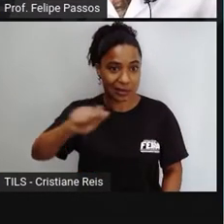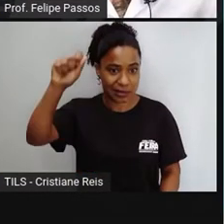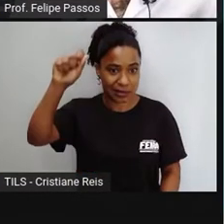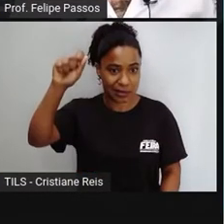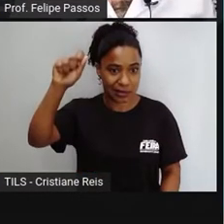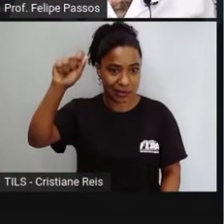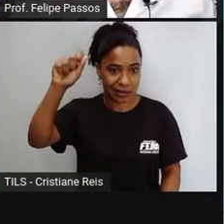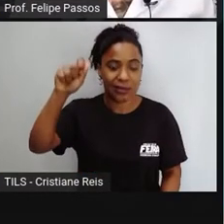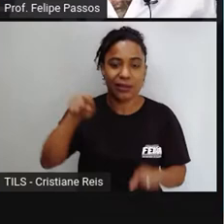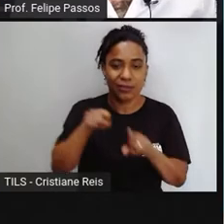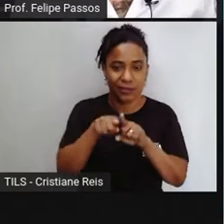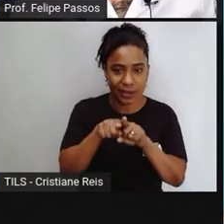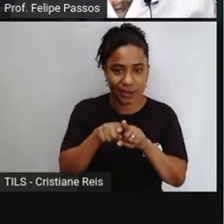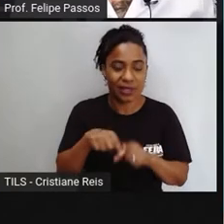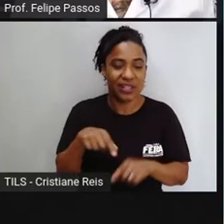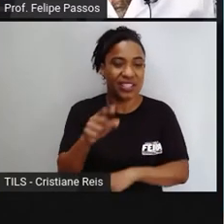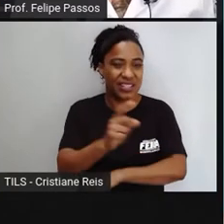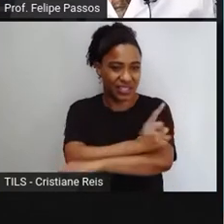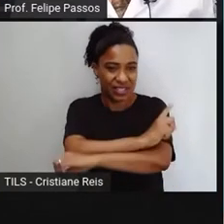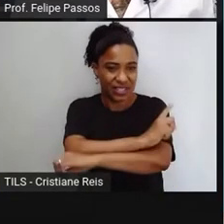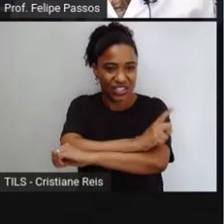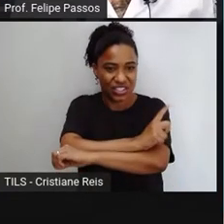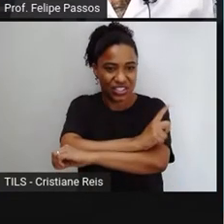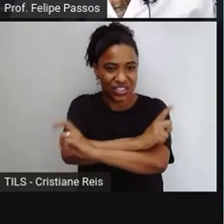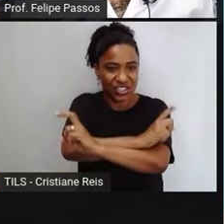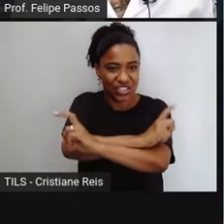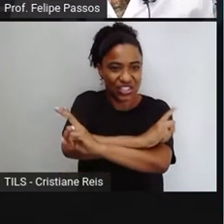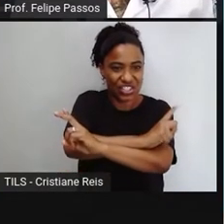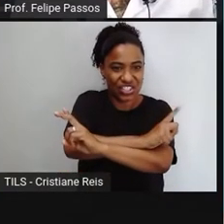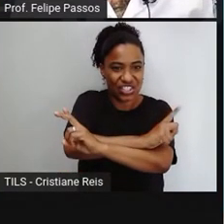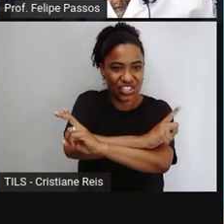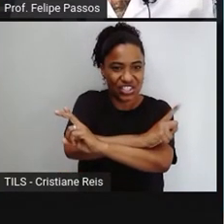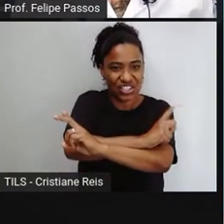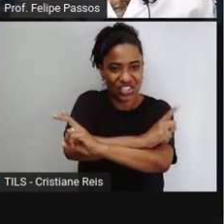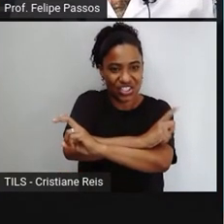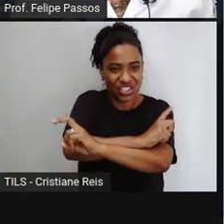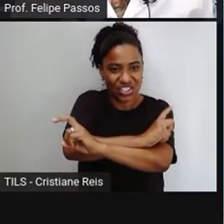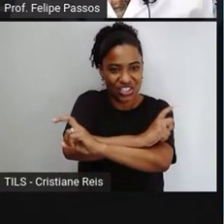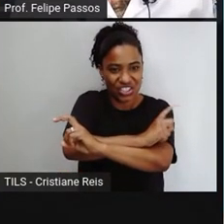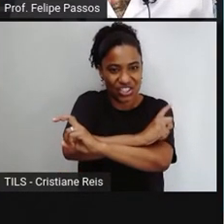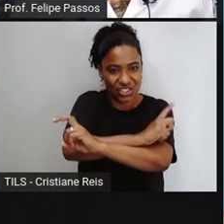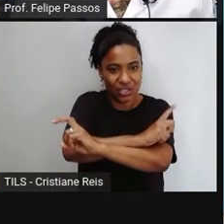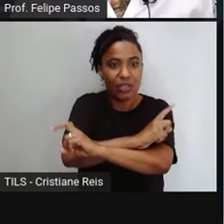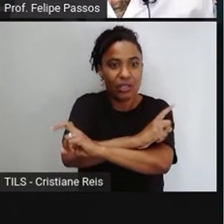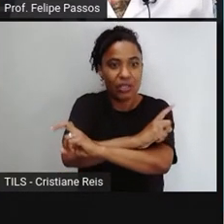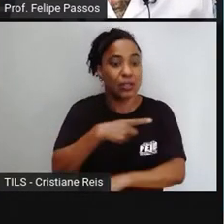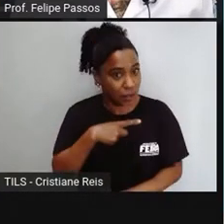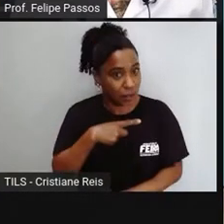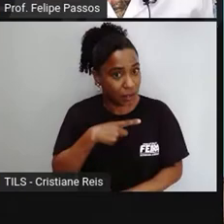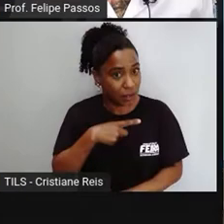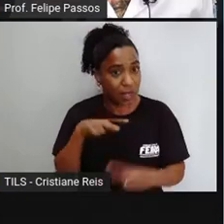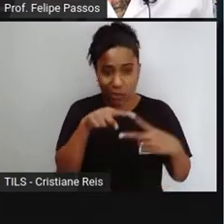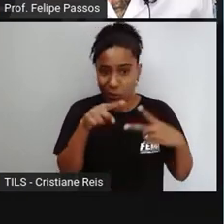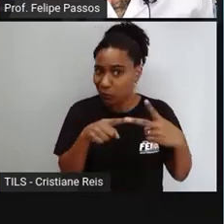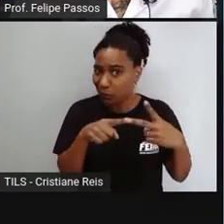toda a América, inclusive aqui no Nordeste. Então essas cobras são bem peçonhentas mesmo.